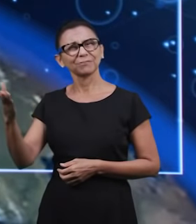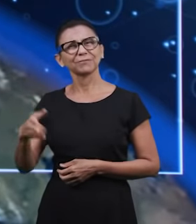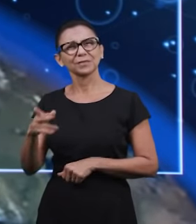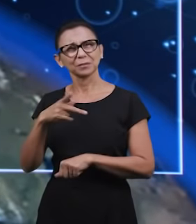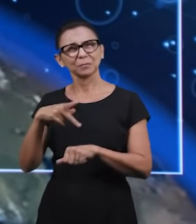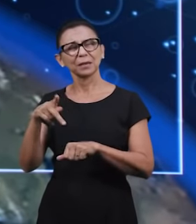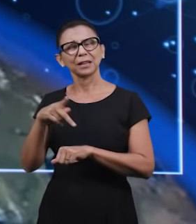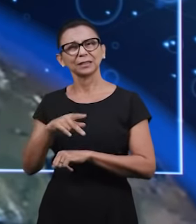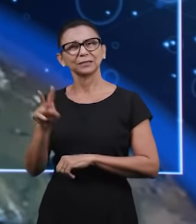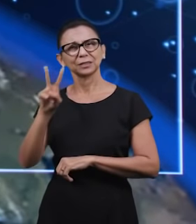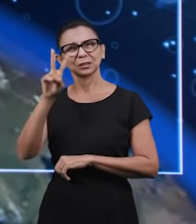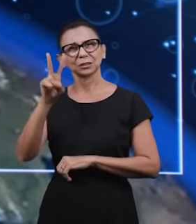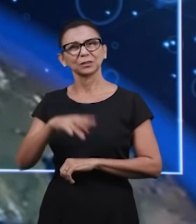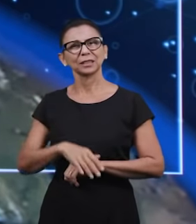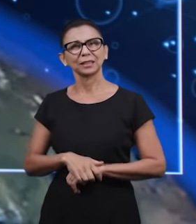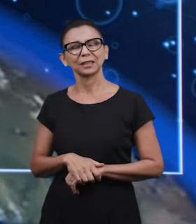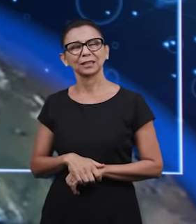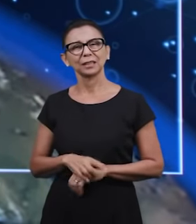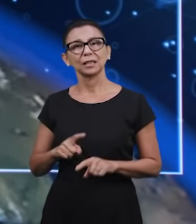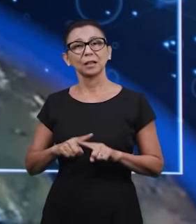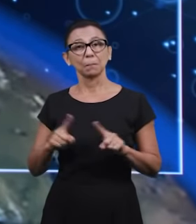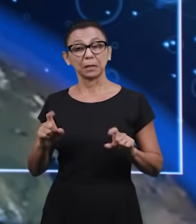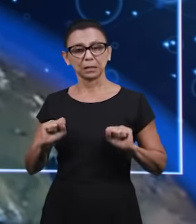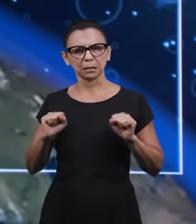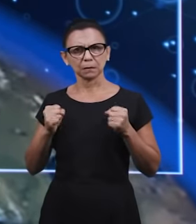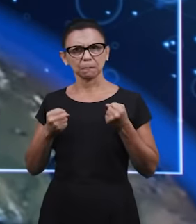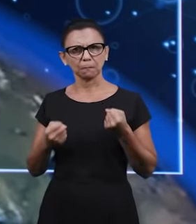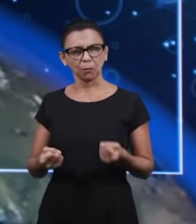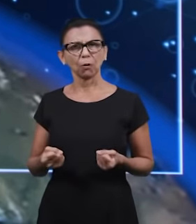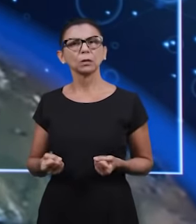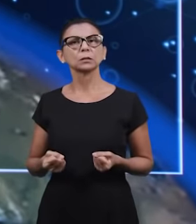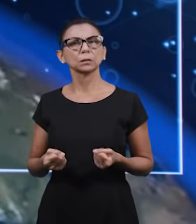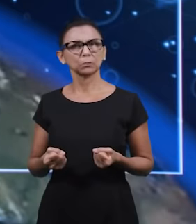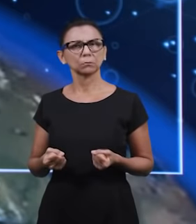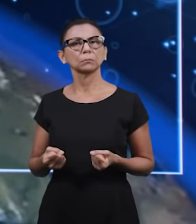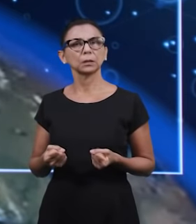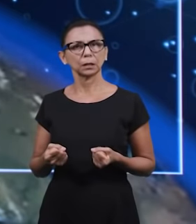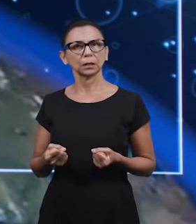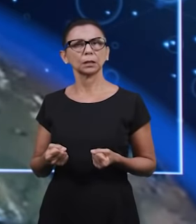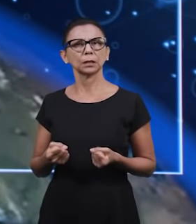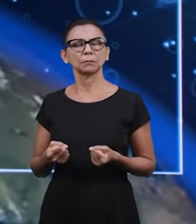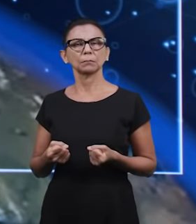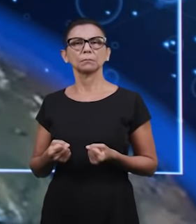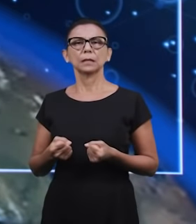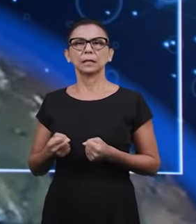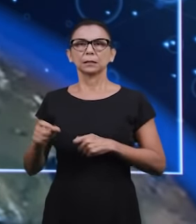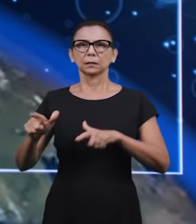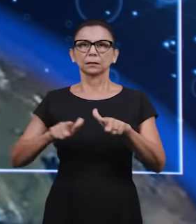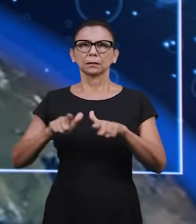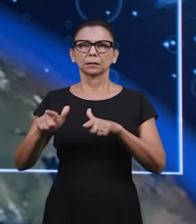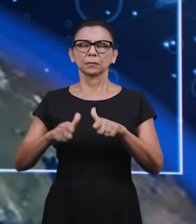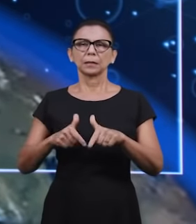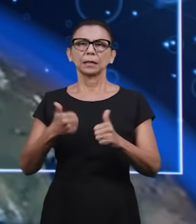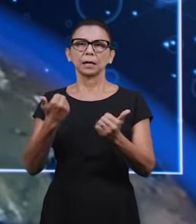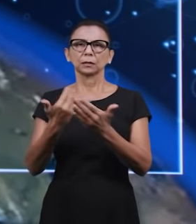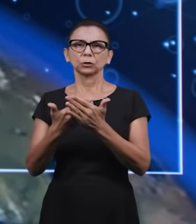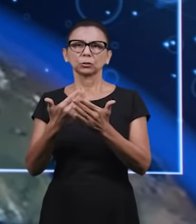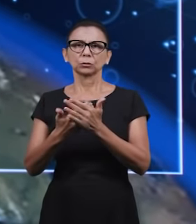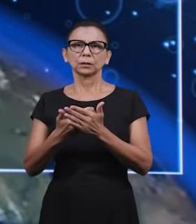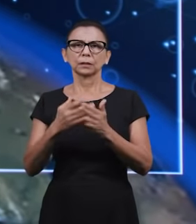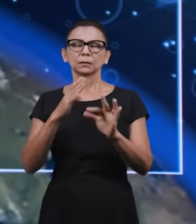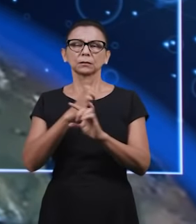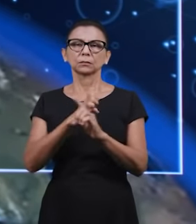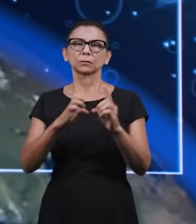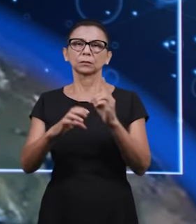enfrentadas pelos irmãos mas que não tem faltado a eles o esforço e o trabalho para realizarem os estudos da escola